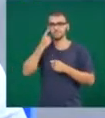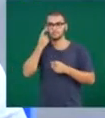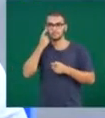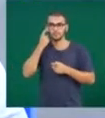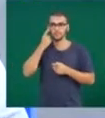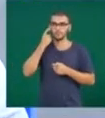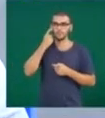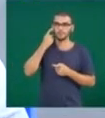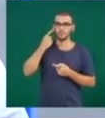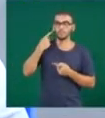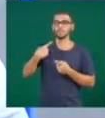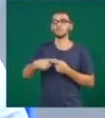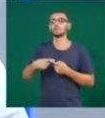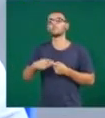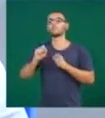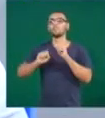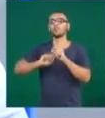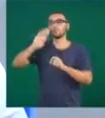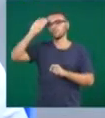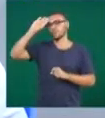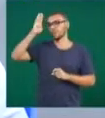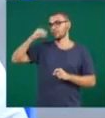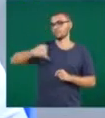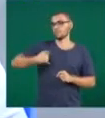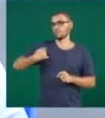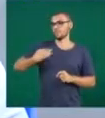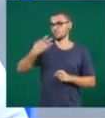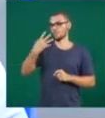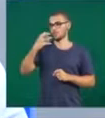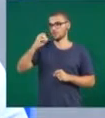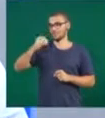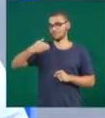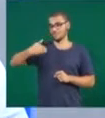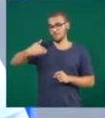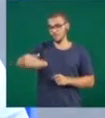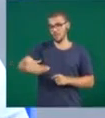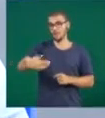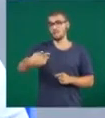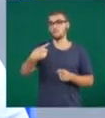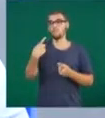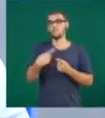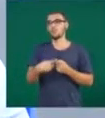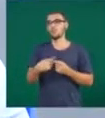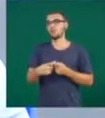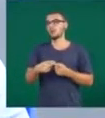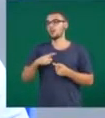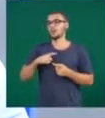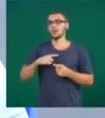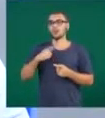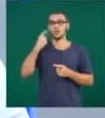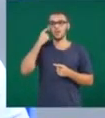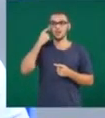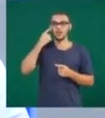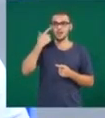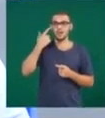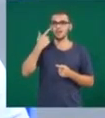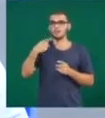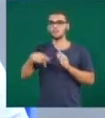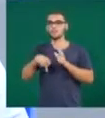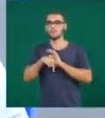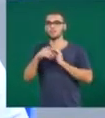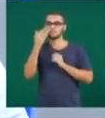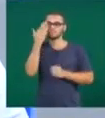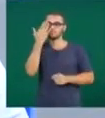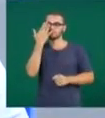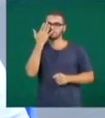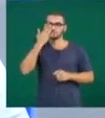oftalmologista, principalmente após os 40 anos, que é quando o índice, a incidência do glaucoma